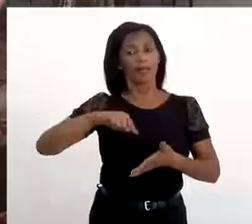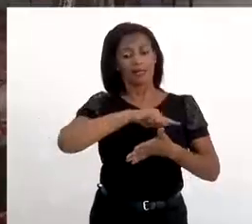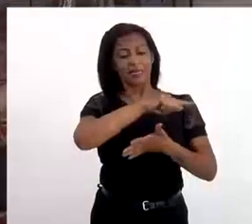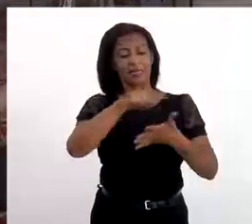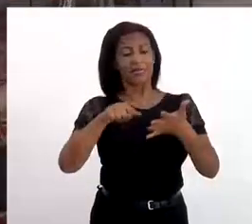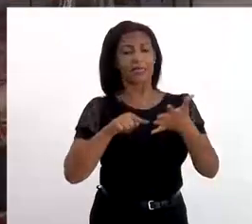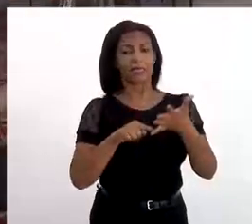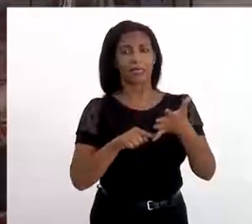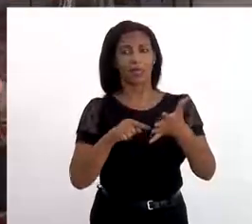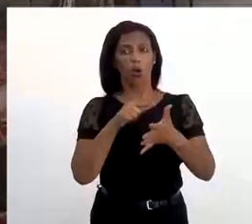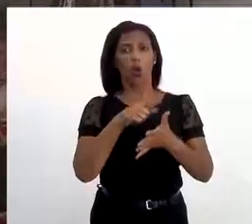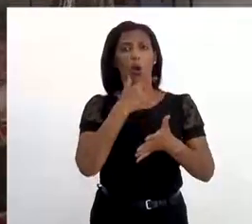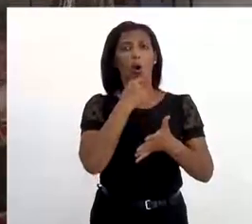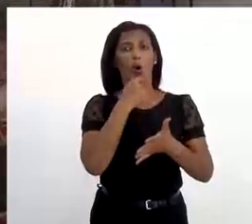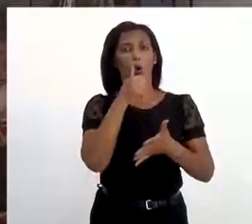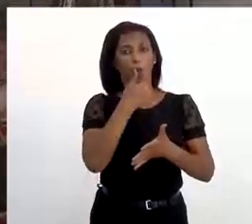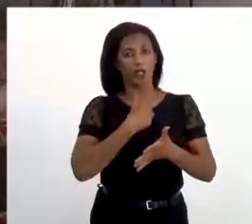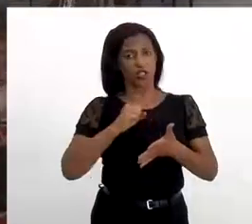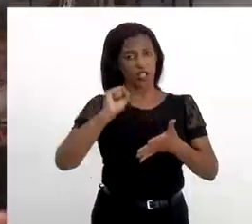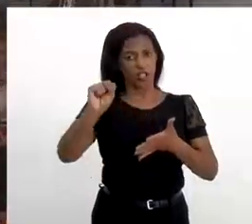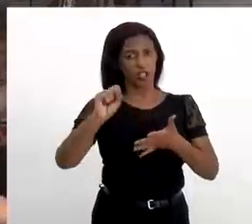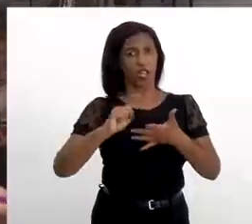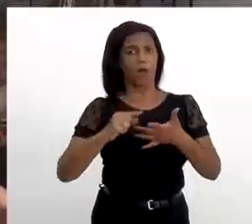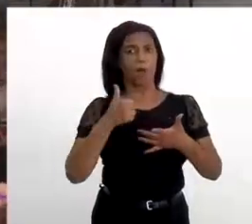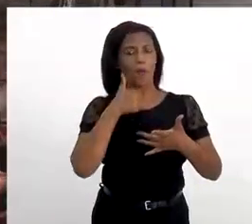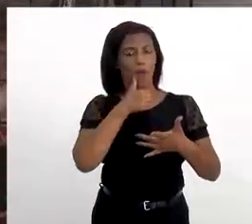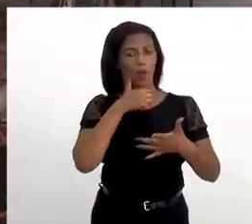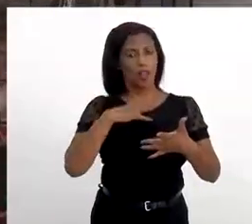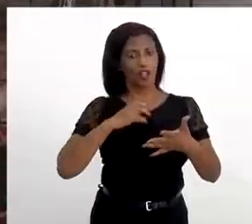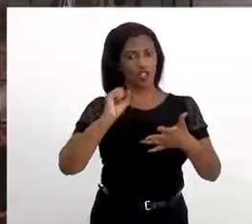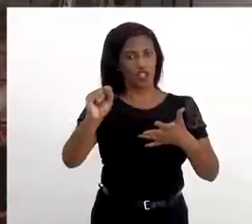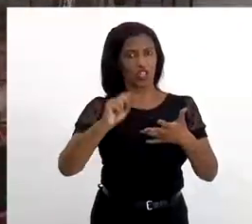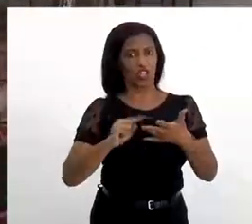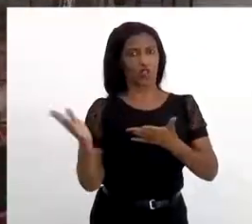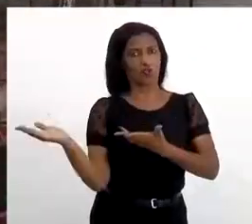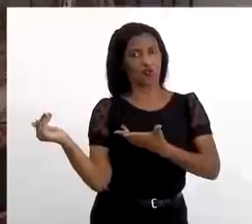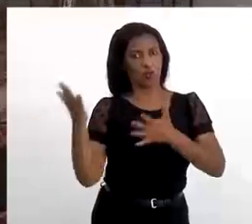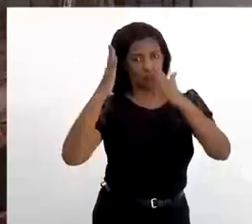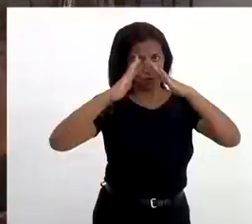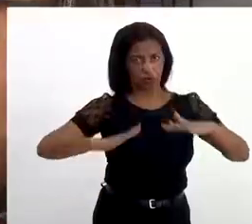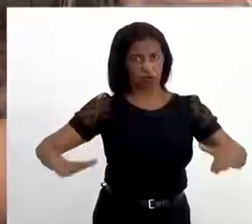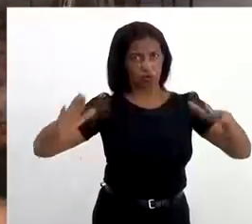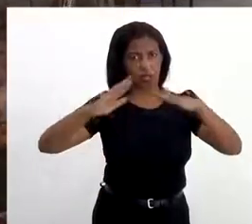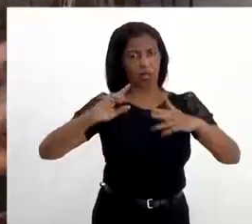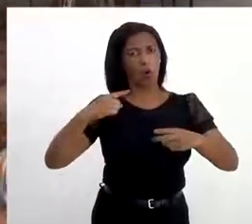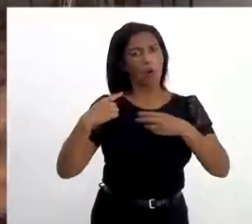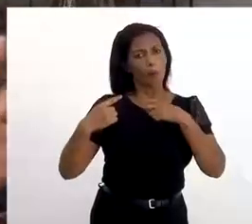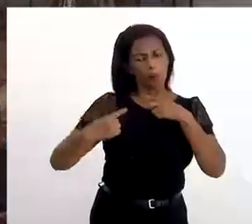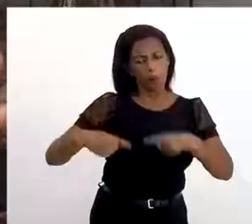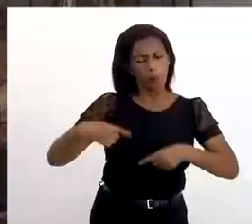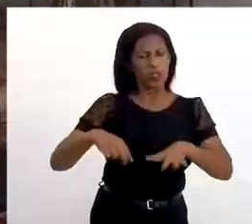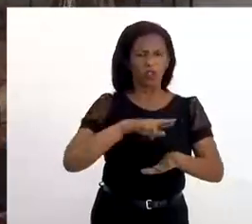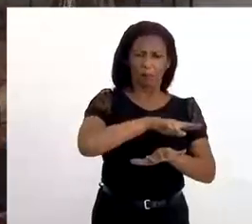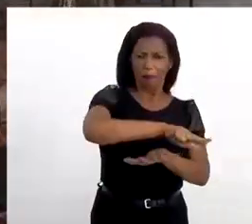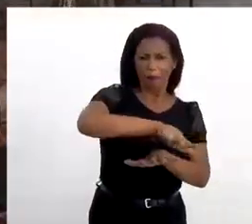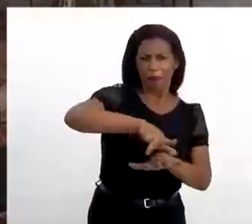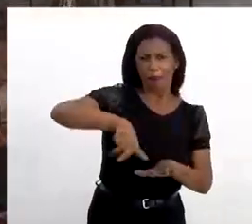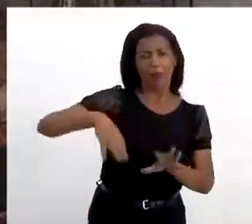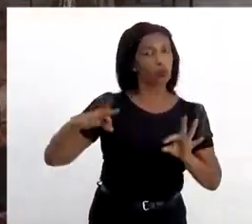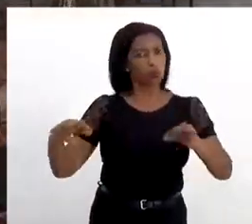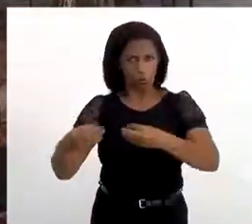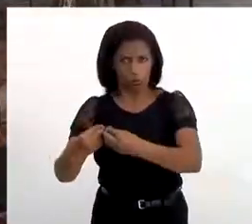Homem de axé, mulher de axé, juventude de terreiro, política, enfim. Ela agrega isso tudo aí.